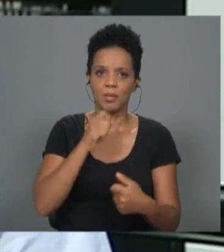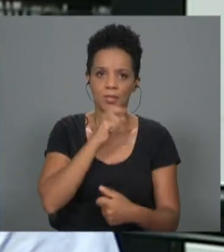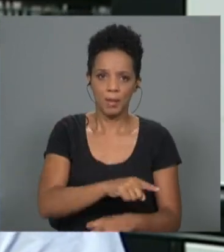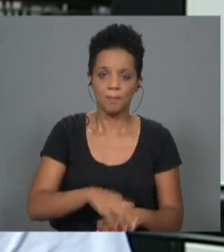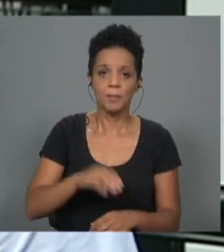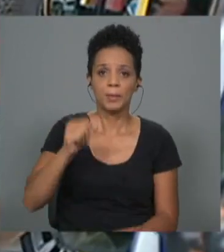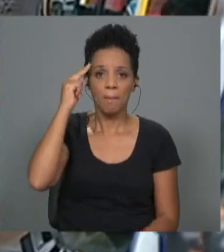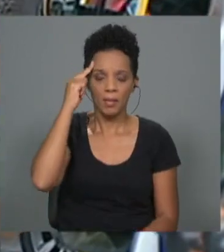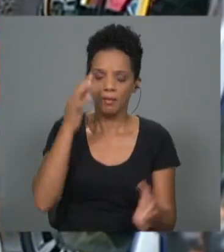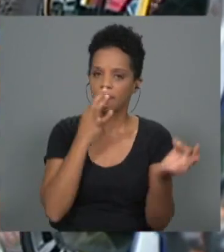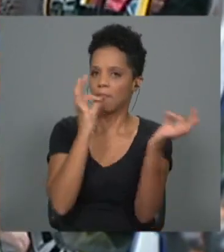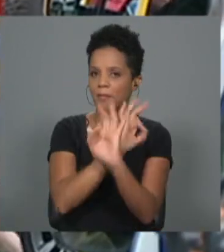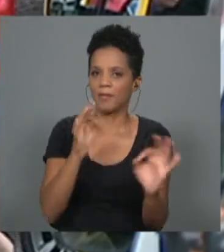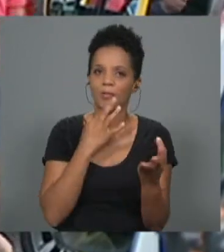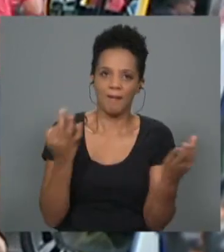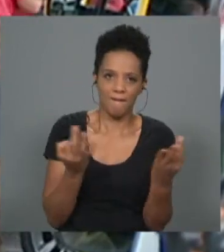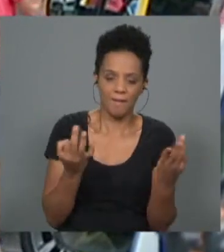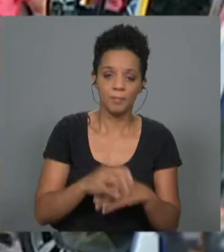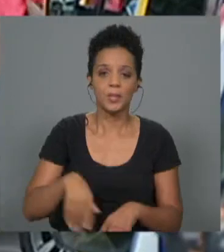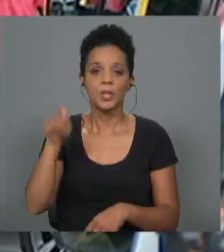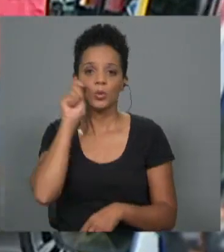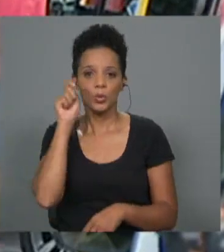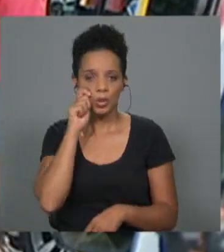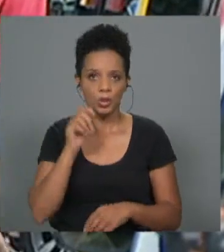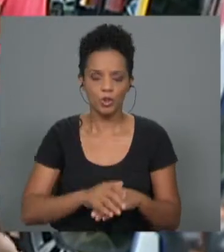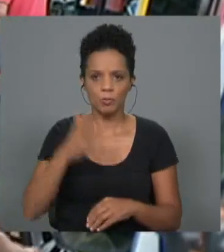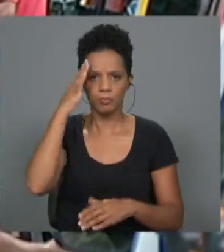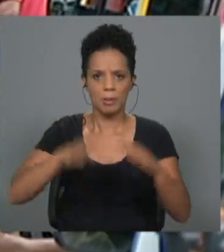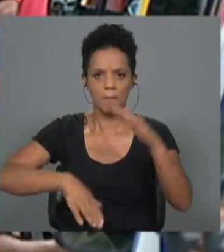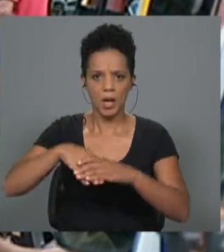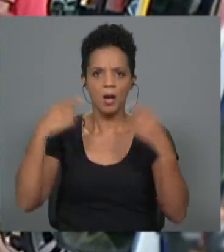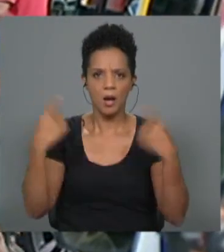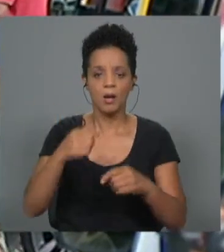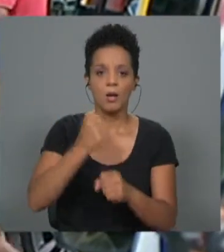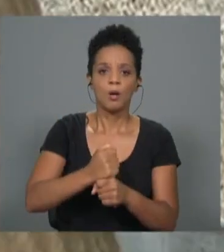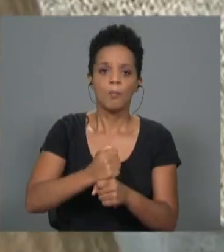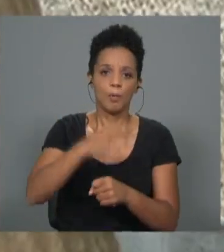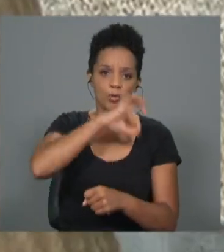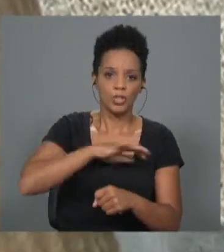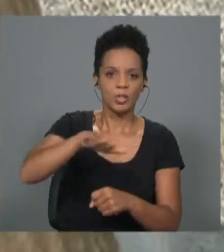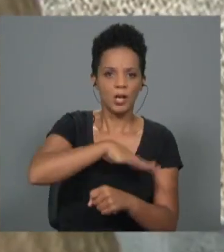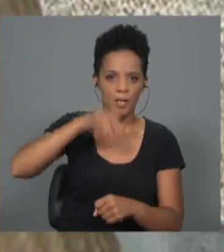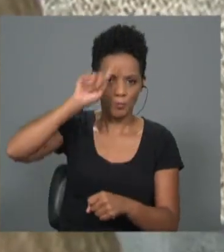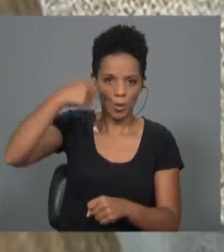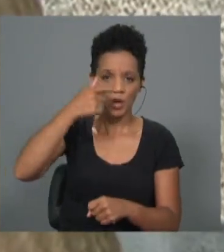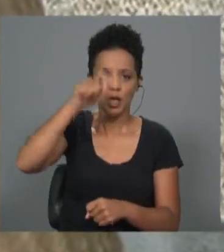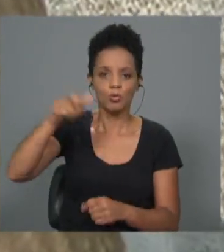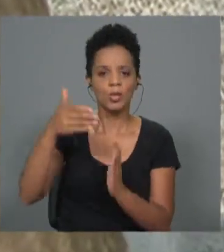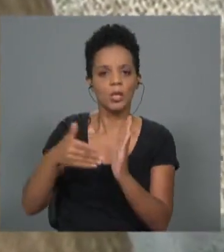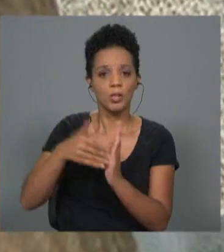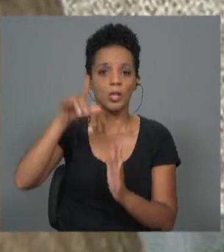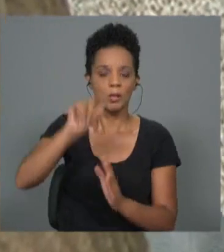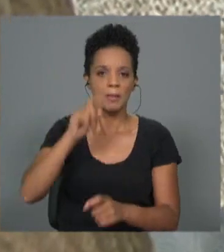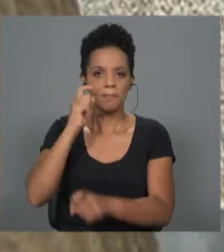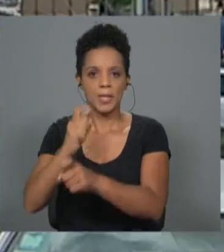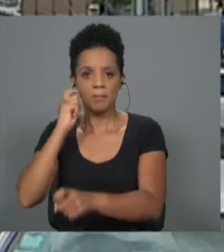A Madeira é ótima para isso, por certeza. Com o turismo a atingir números recorde, os profissionais da área reconhecem que os clientes são também mais